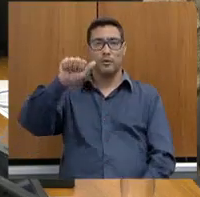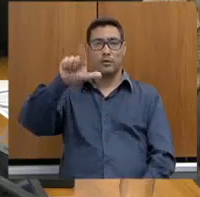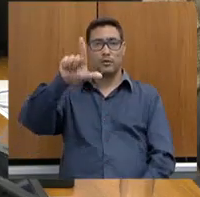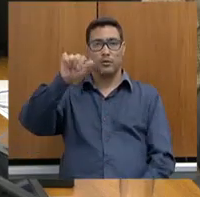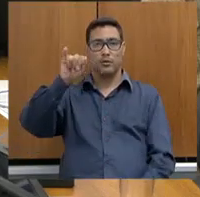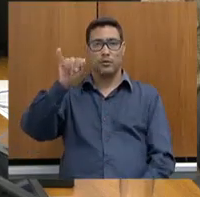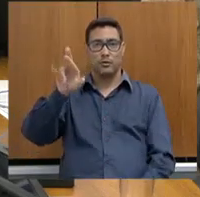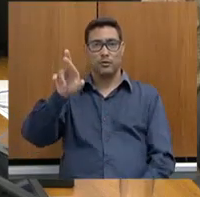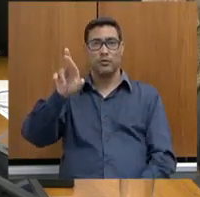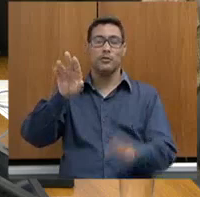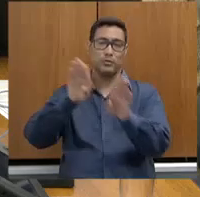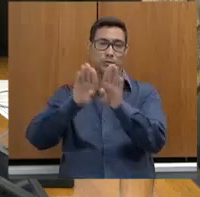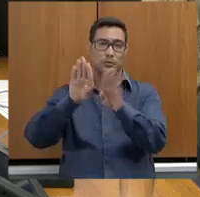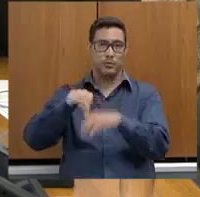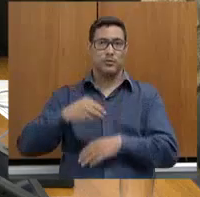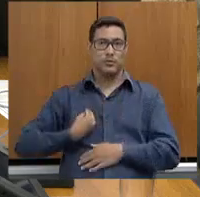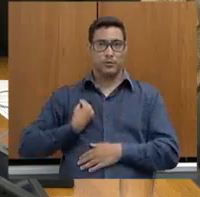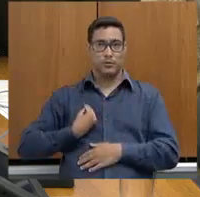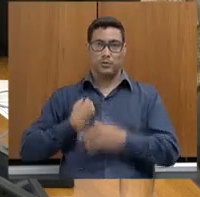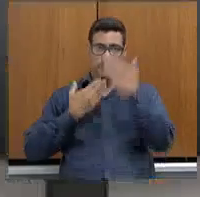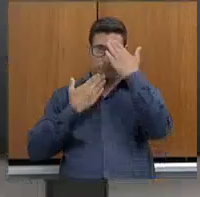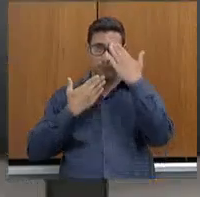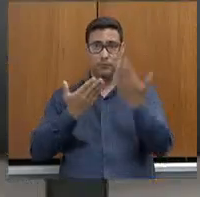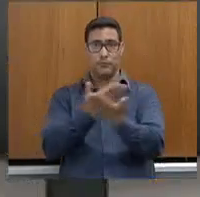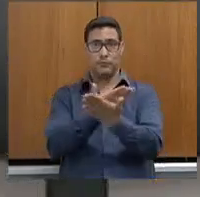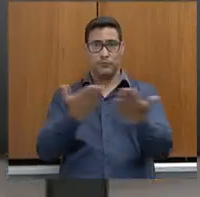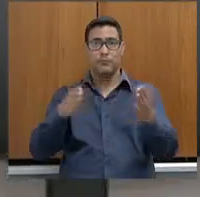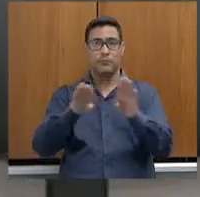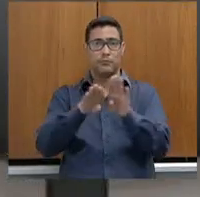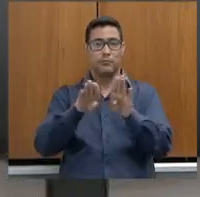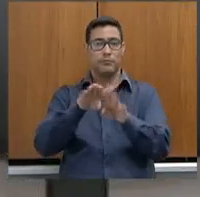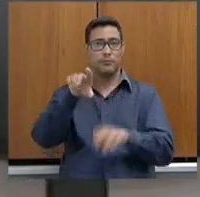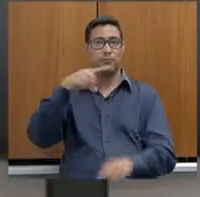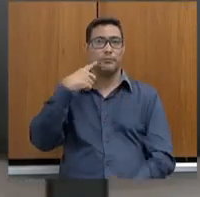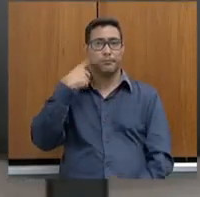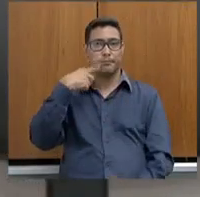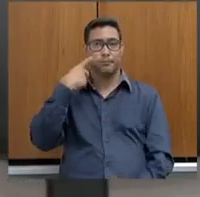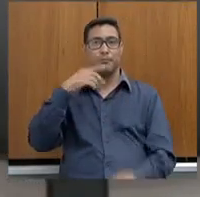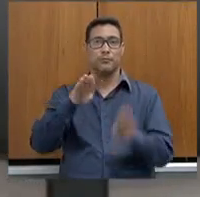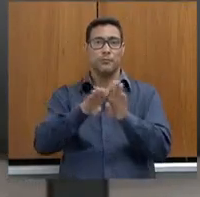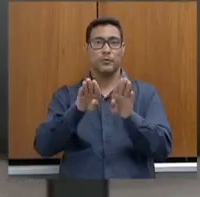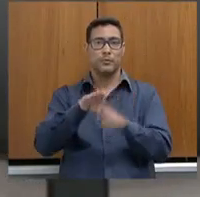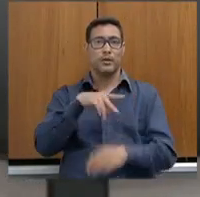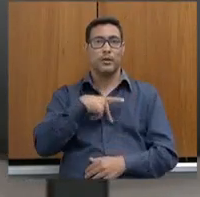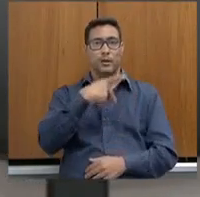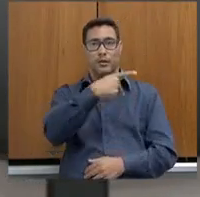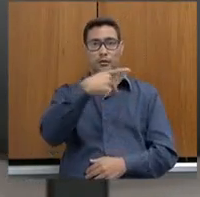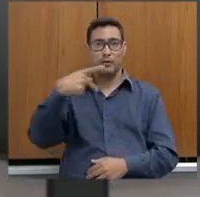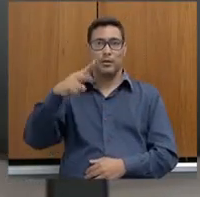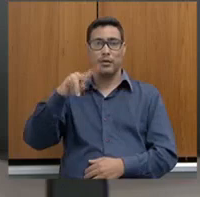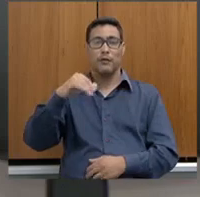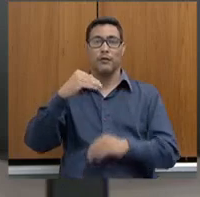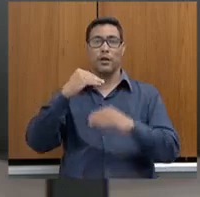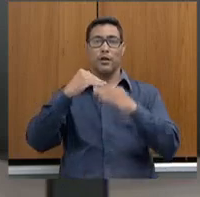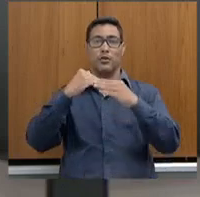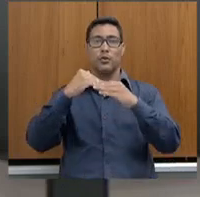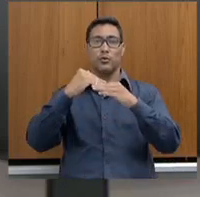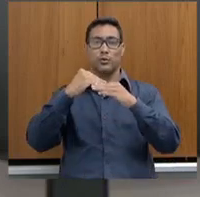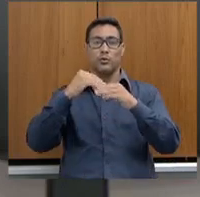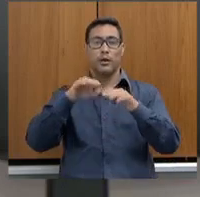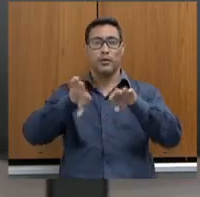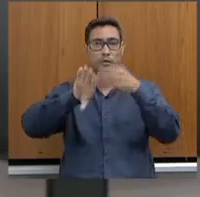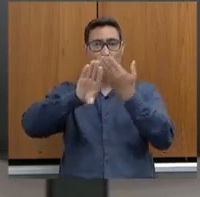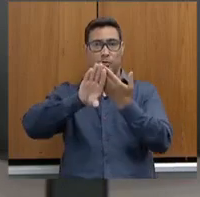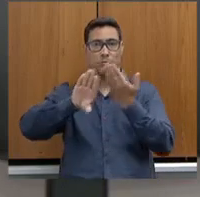Moisés, aqui também presente, agradecer a presença dos nossos parlamentares. A presidência vai suspender os trabalhos para que o secretário possa se